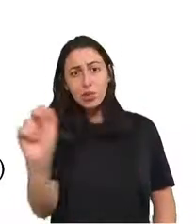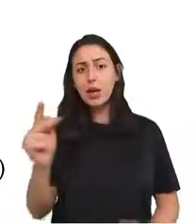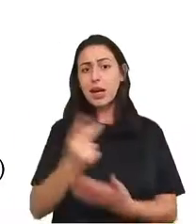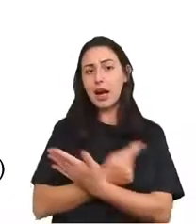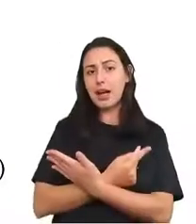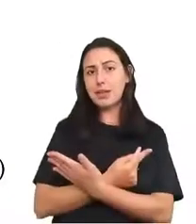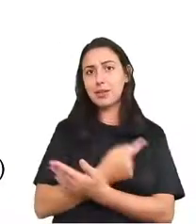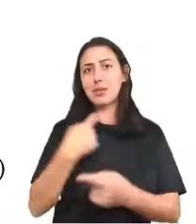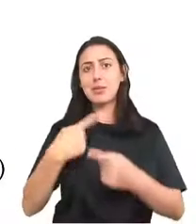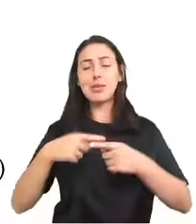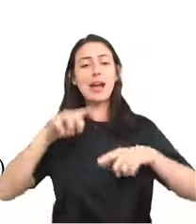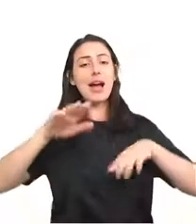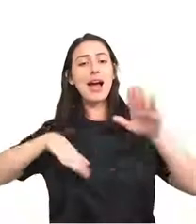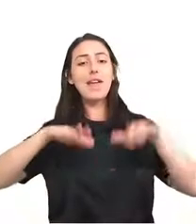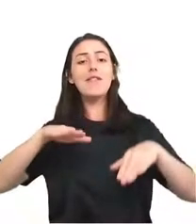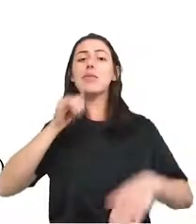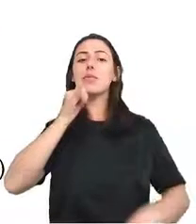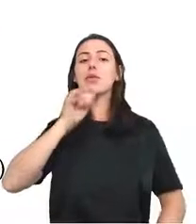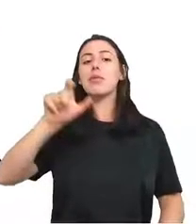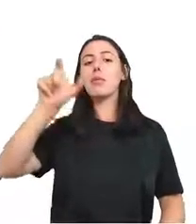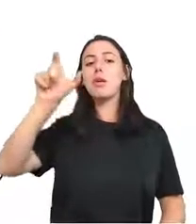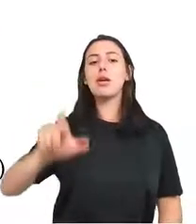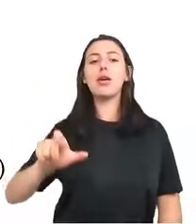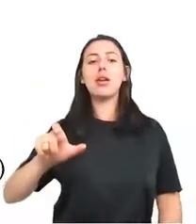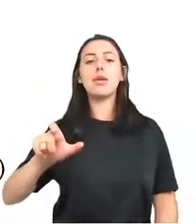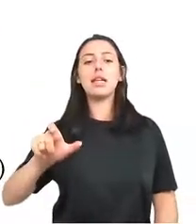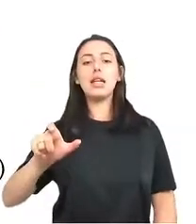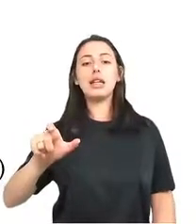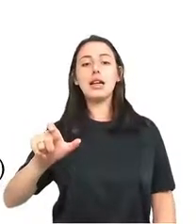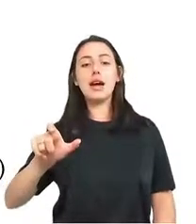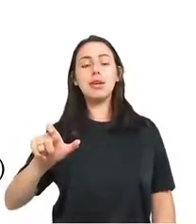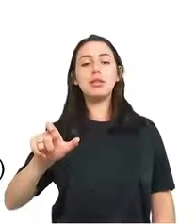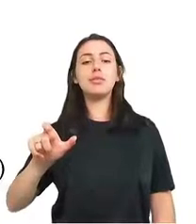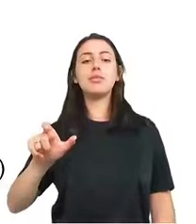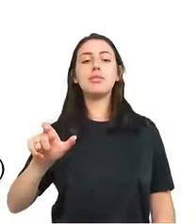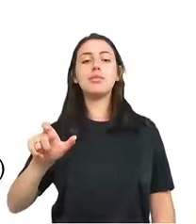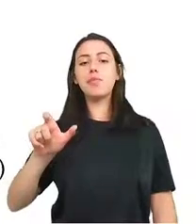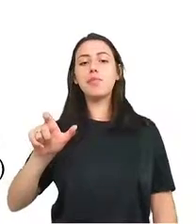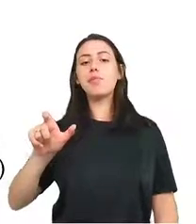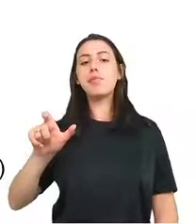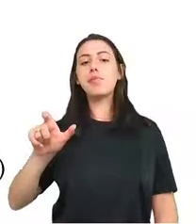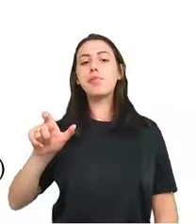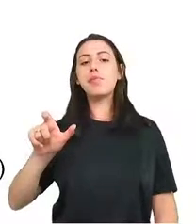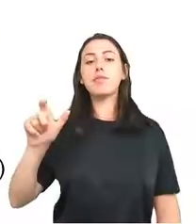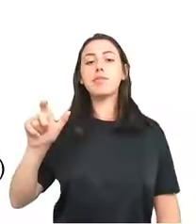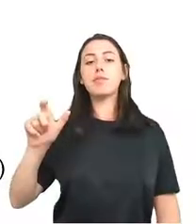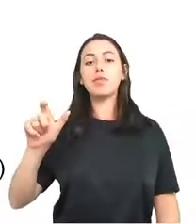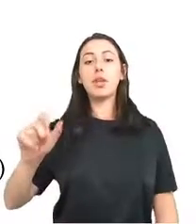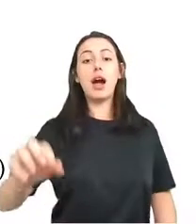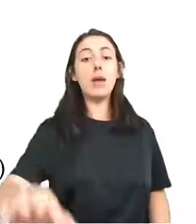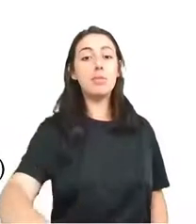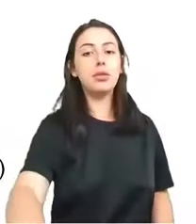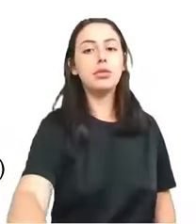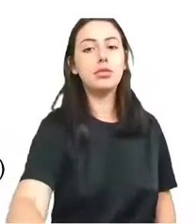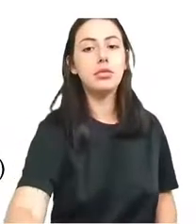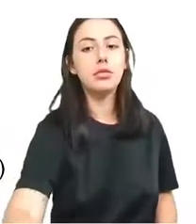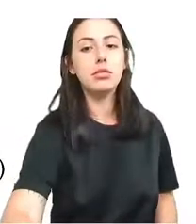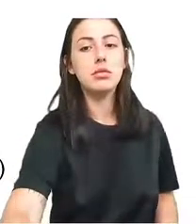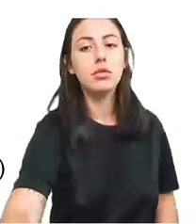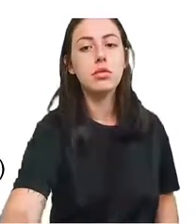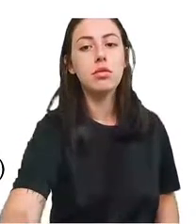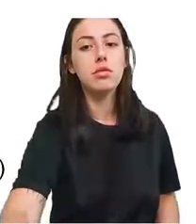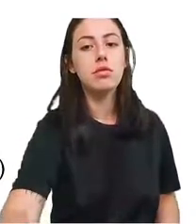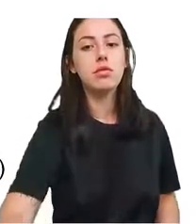se alguém apresenta um resultado estatístico sem qualquer incerteza, ou você confia que a pessoa não vai informar o que não é